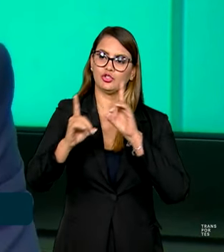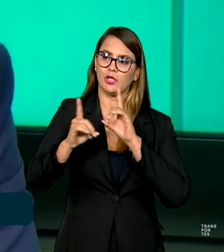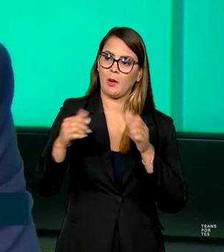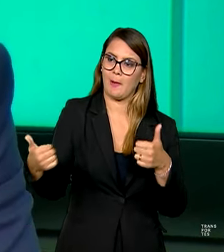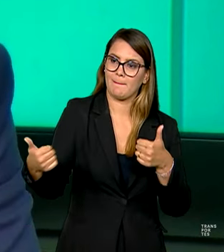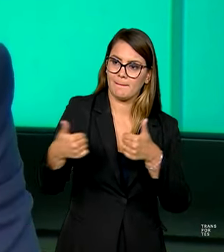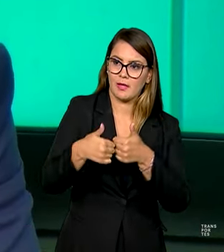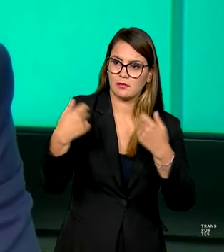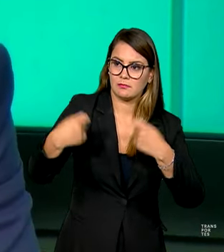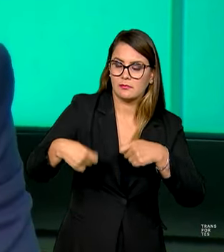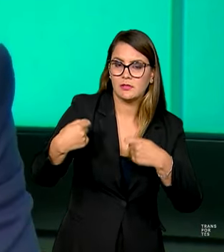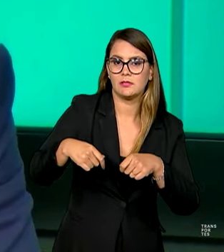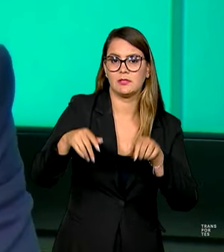proximamente com a necessidade da nossa infraestrutura. vamos lá.